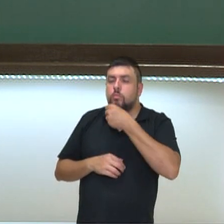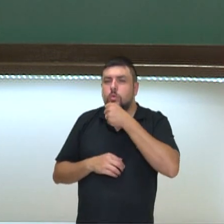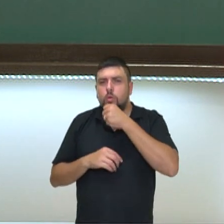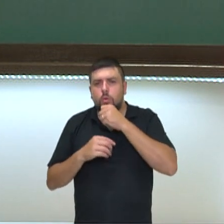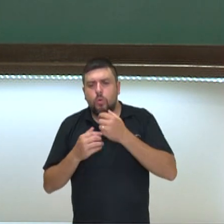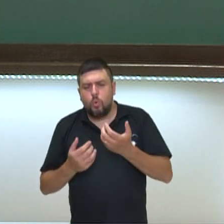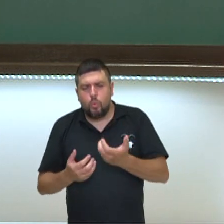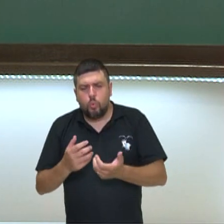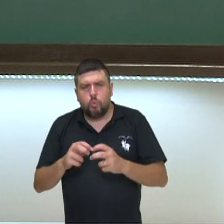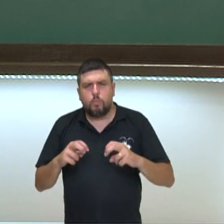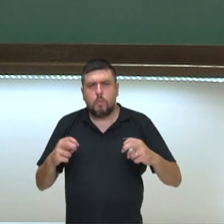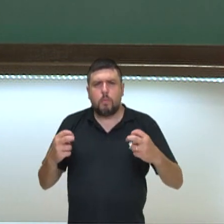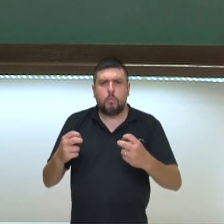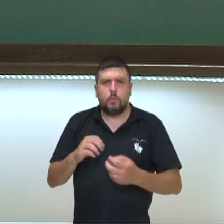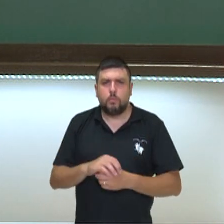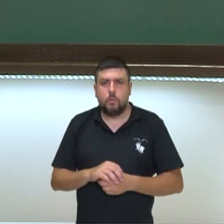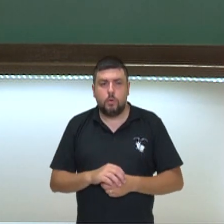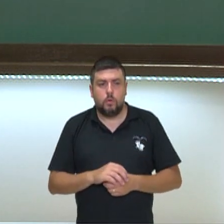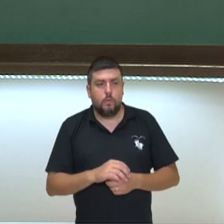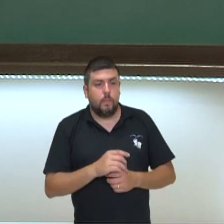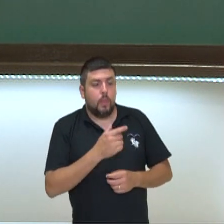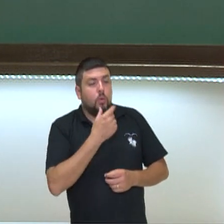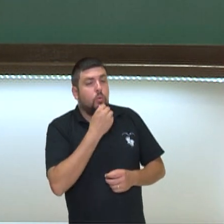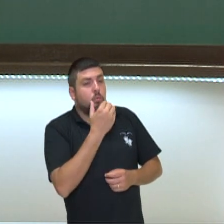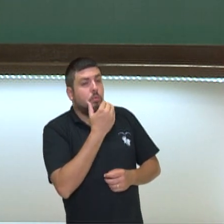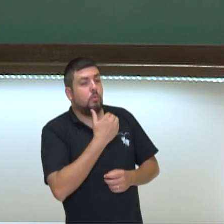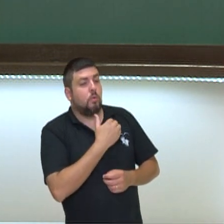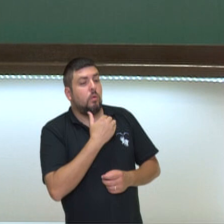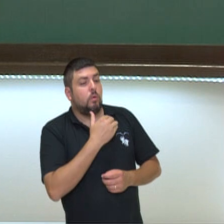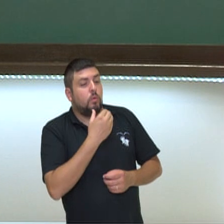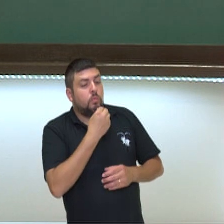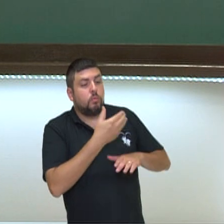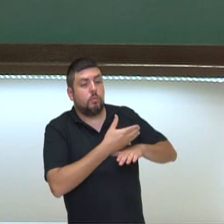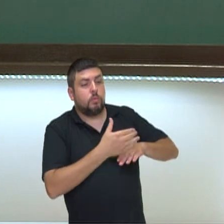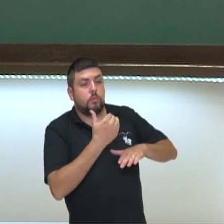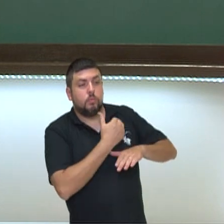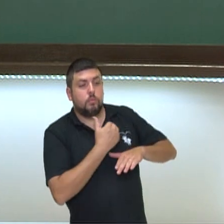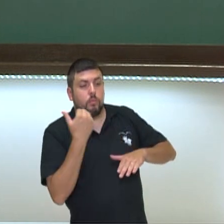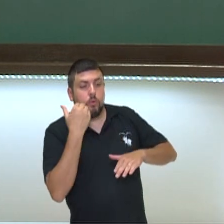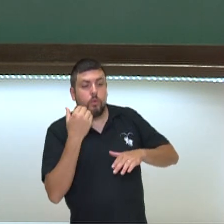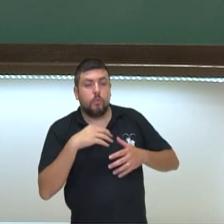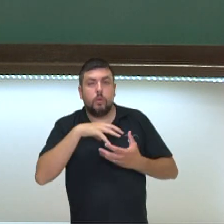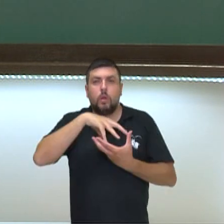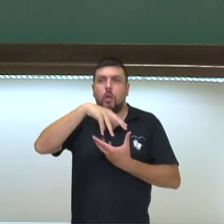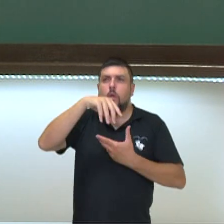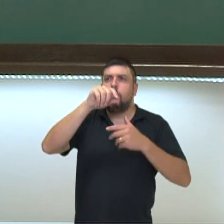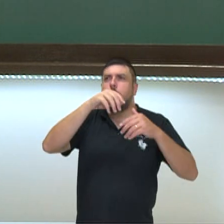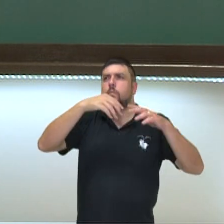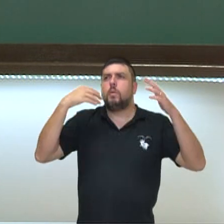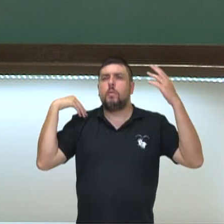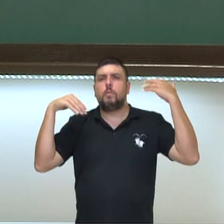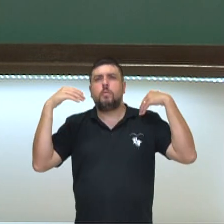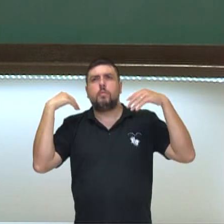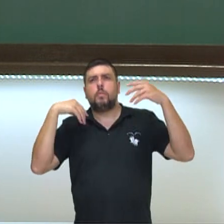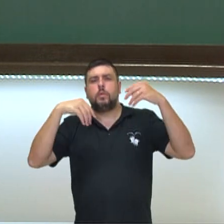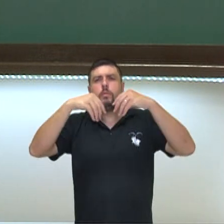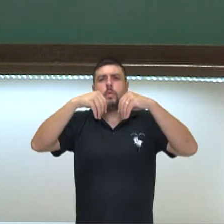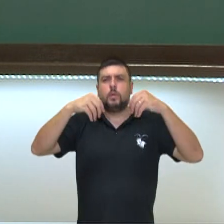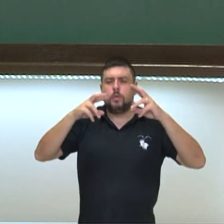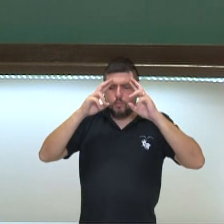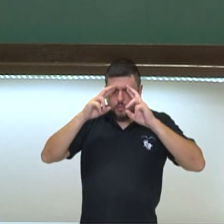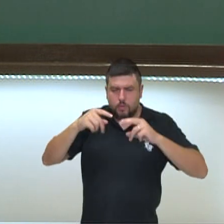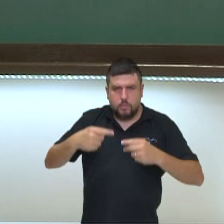e dizia, O homem branco, quando morre, acredita que seu espírito vai caminhar entre as estrelas, por isso não respeita essa terra. Nós